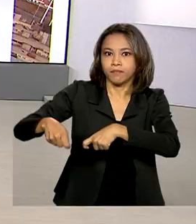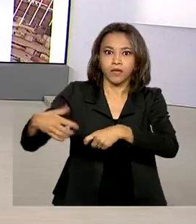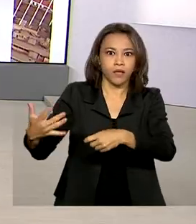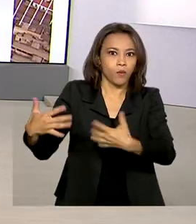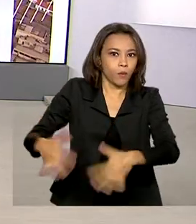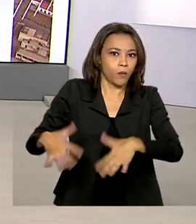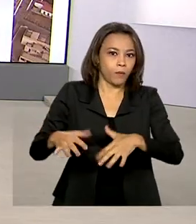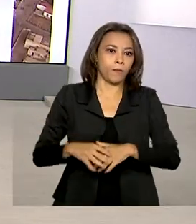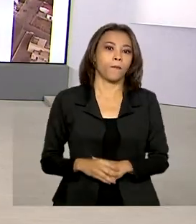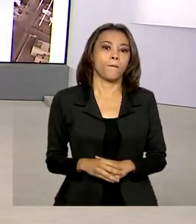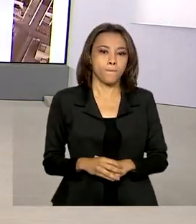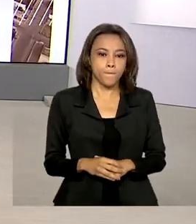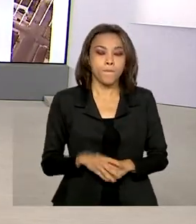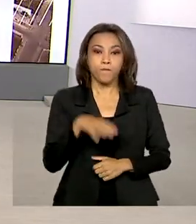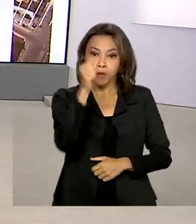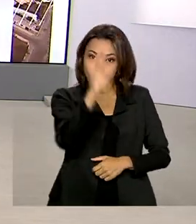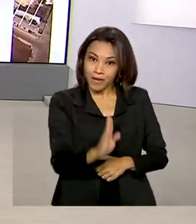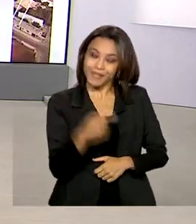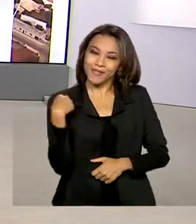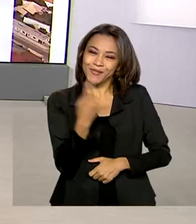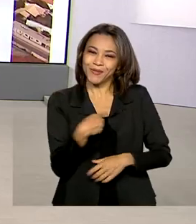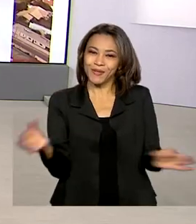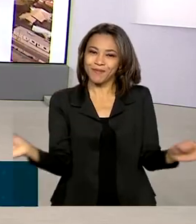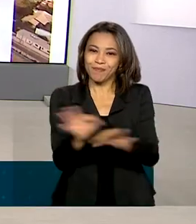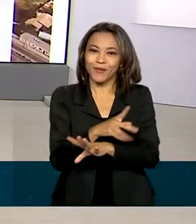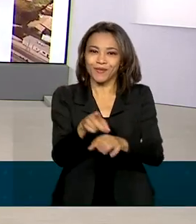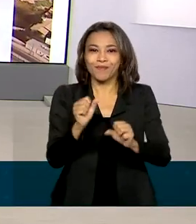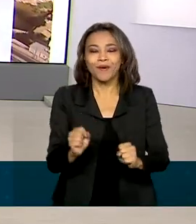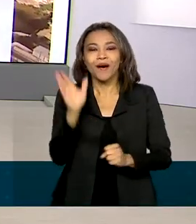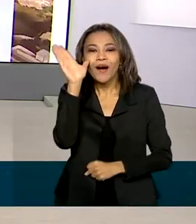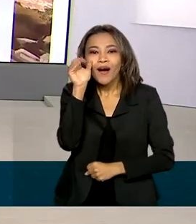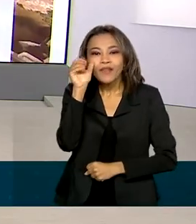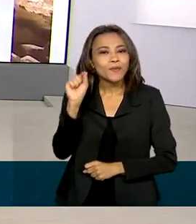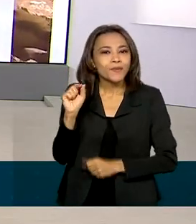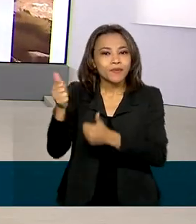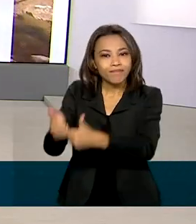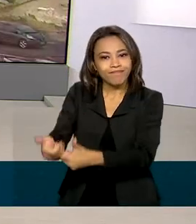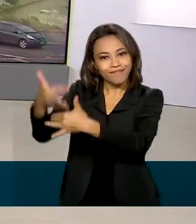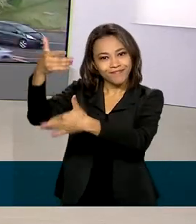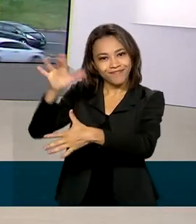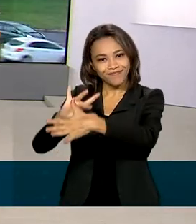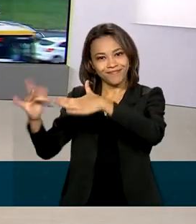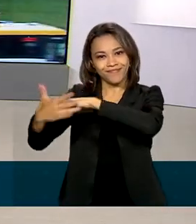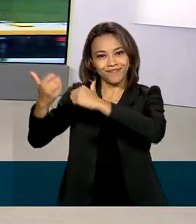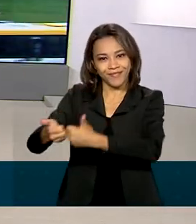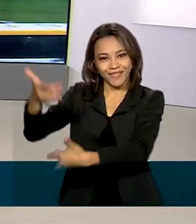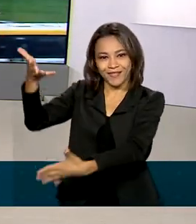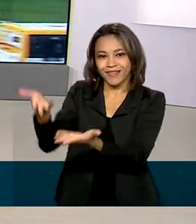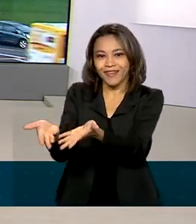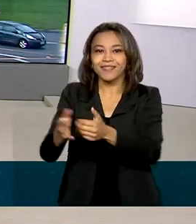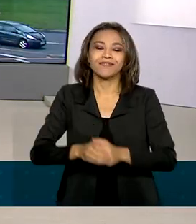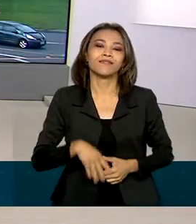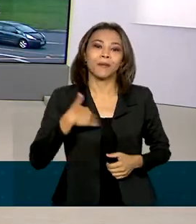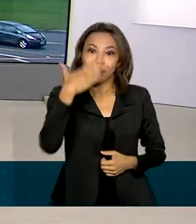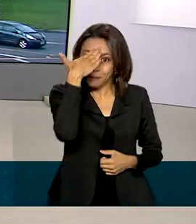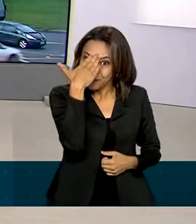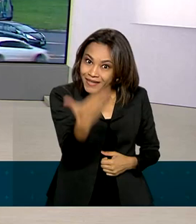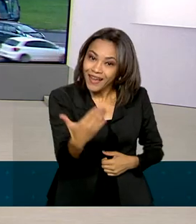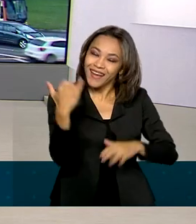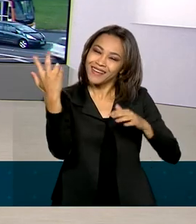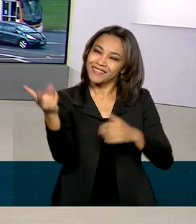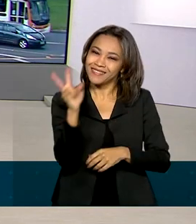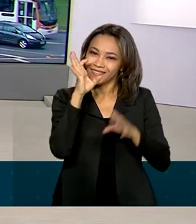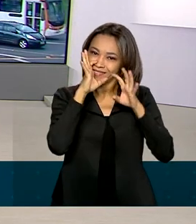produção. O Brasil em Dia fica por aqui. Você pode nos acompanhar também pelas redes sociais. Obrigada pela sua